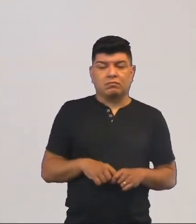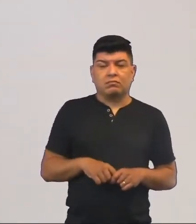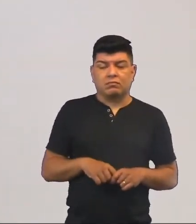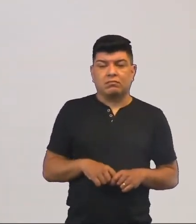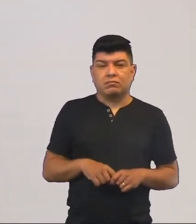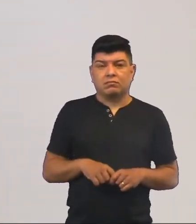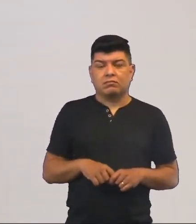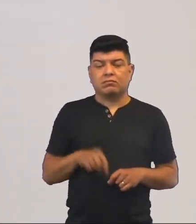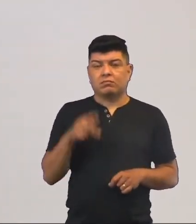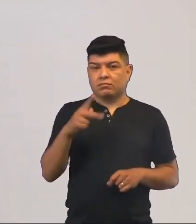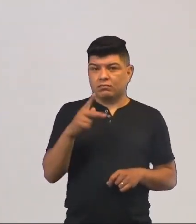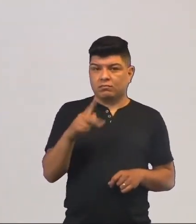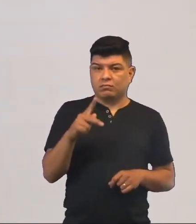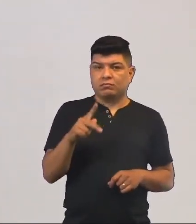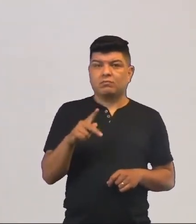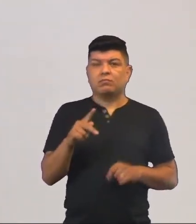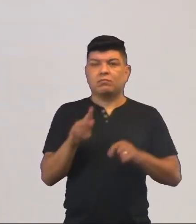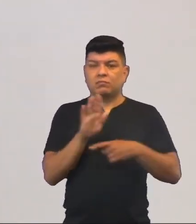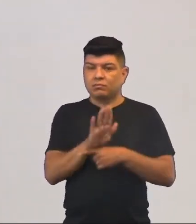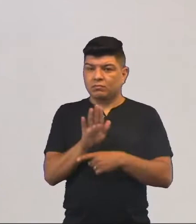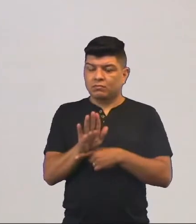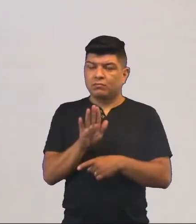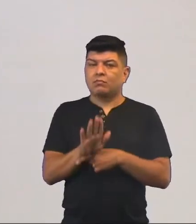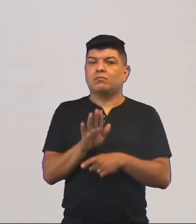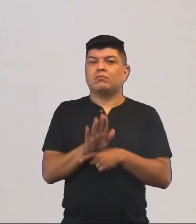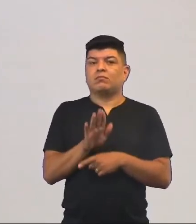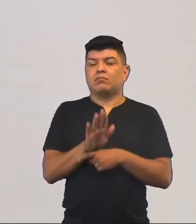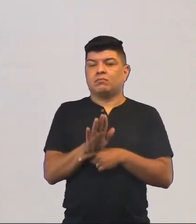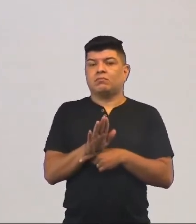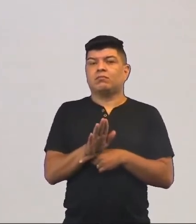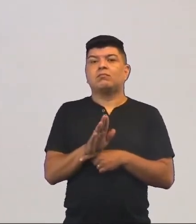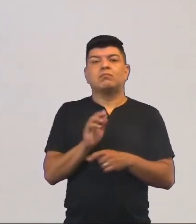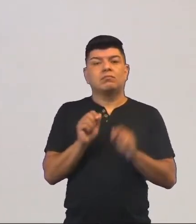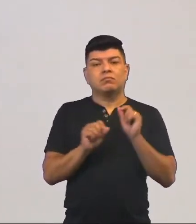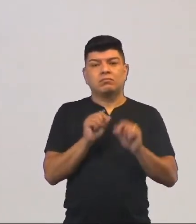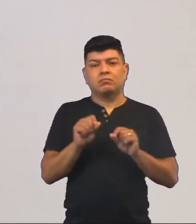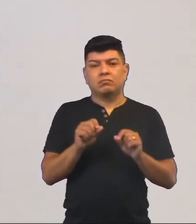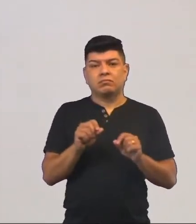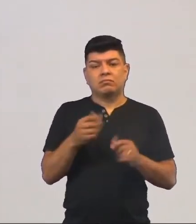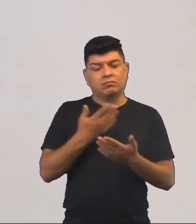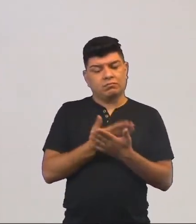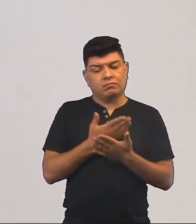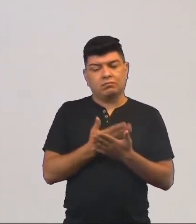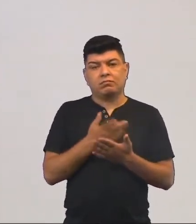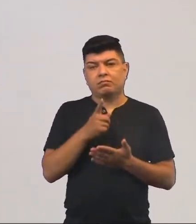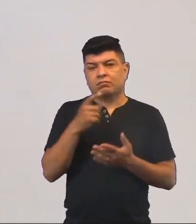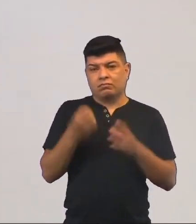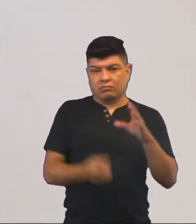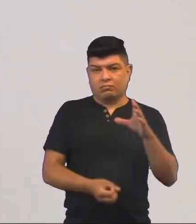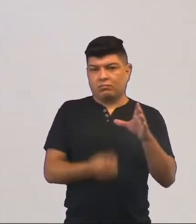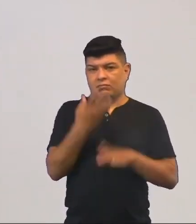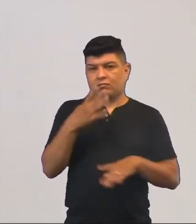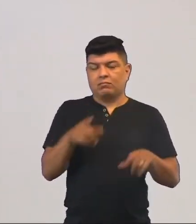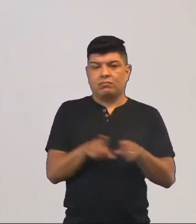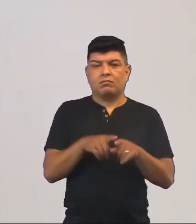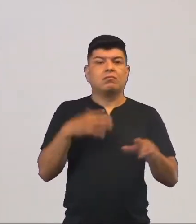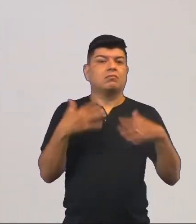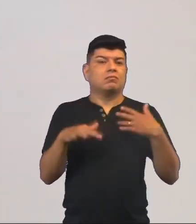a sua parte de colaboração da aula. Você vai criar aí também